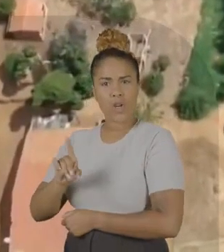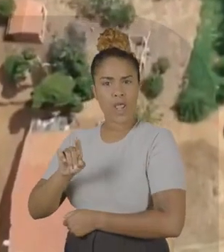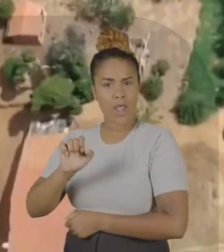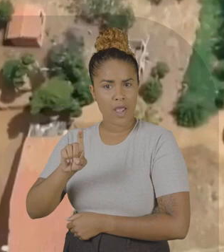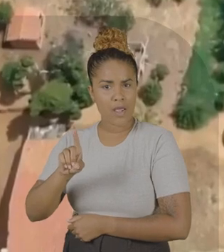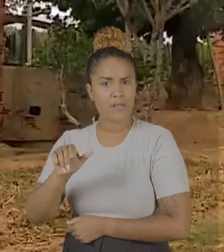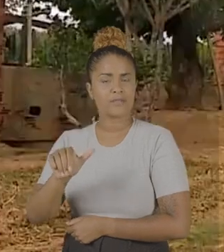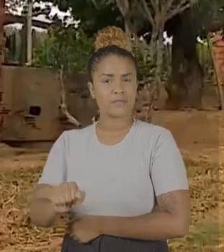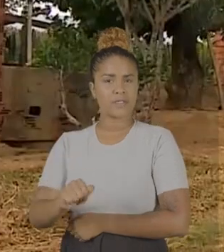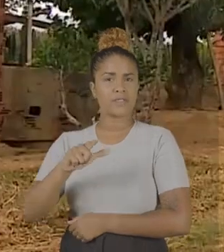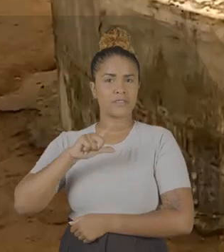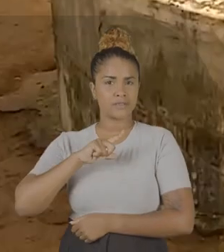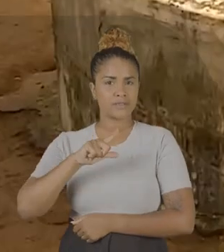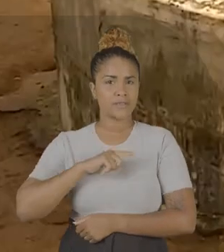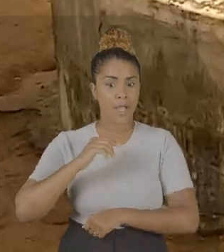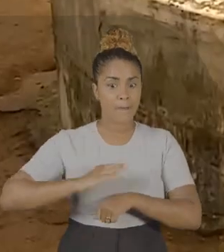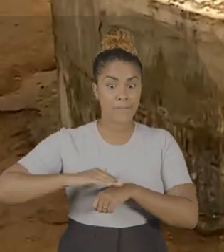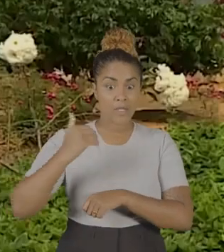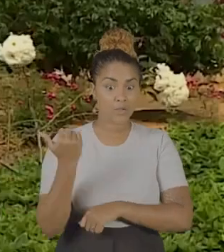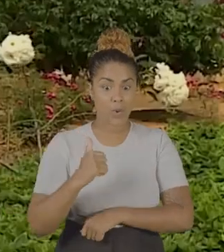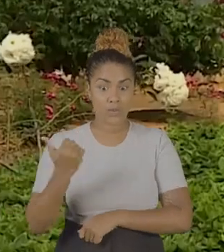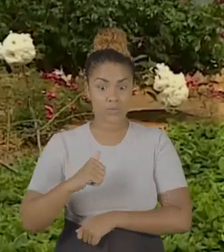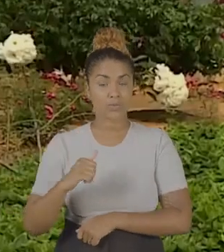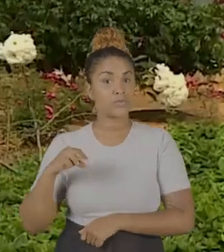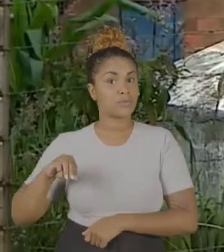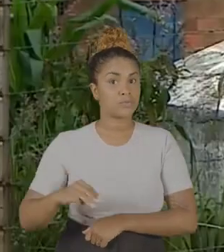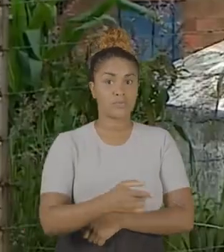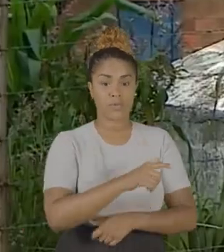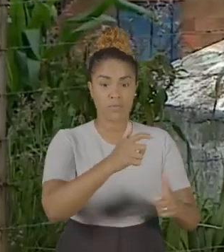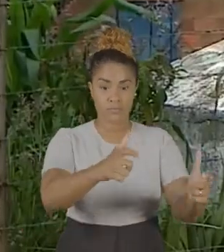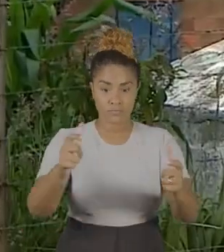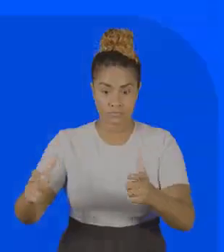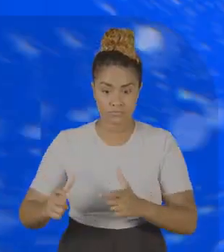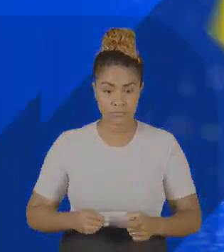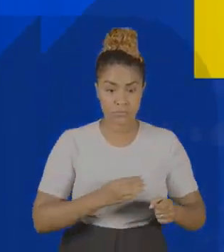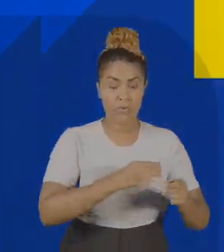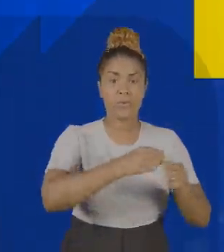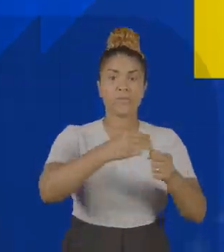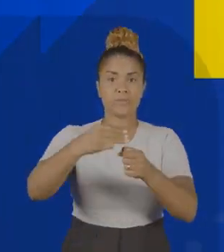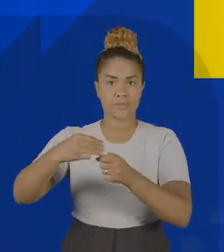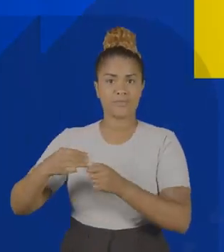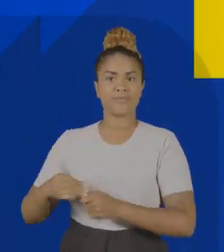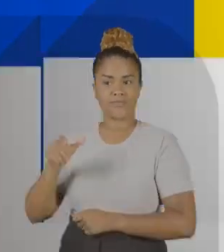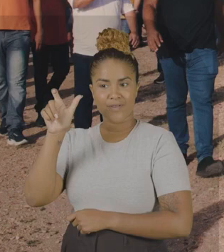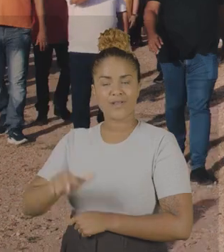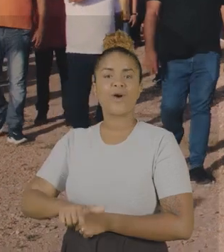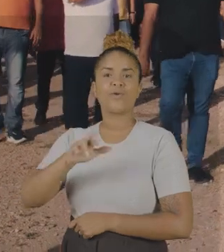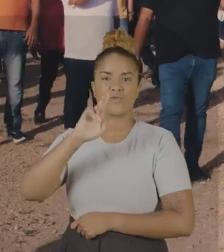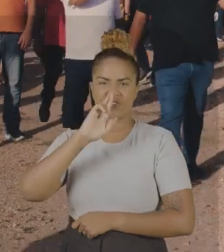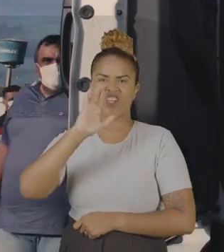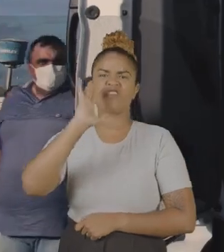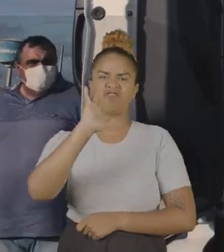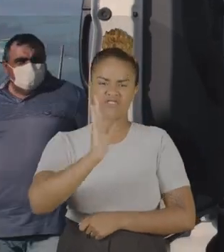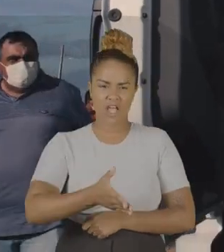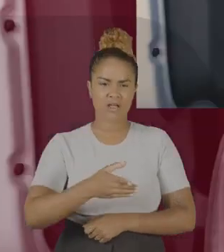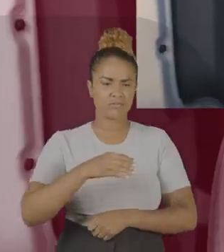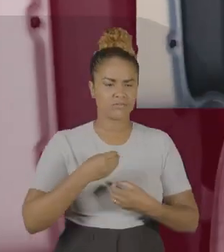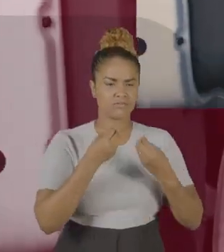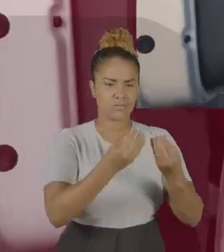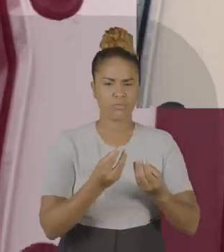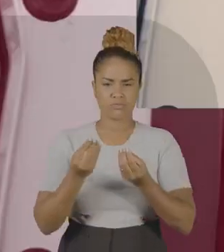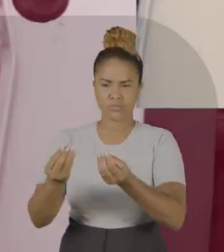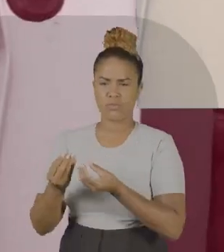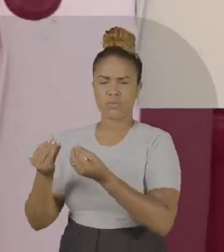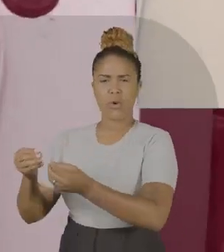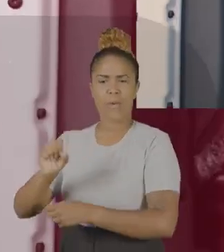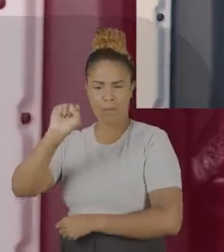e Deda, foram mais de 11 mil cisternas em diversos municípios. Rogério faz! Rogério já entregou o Carlos